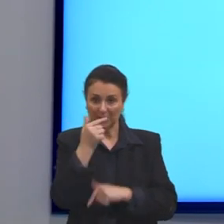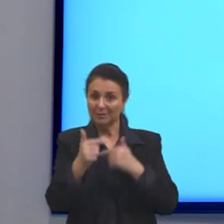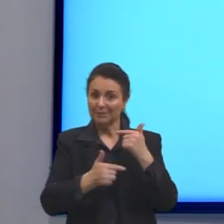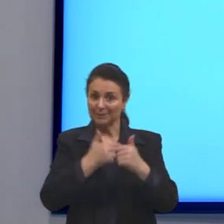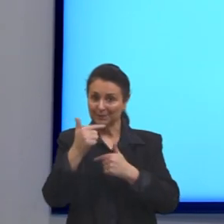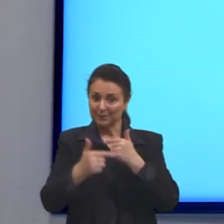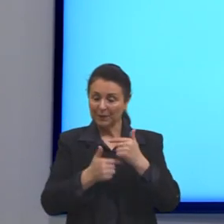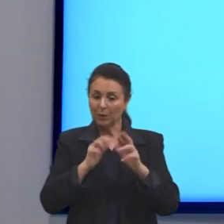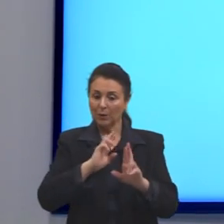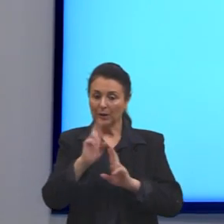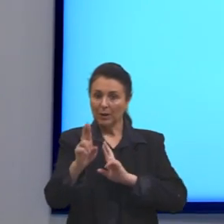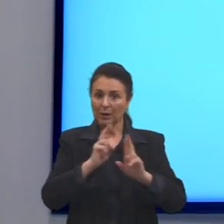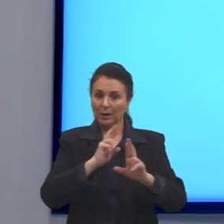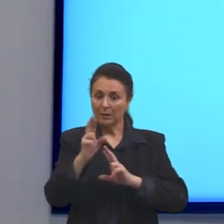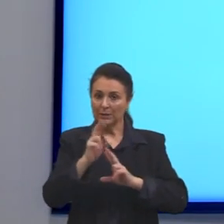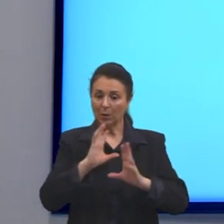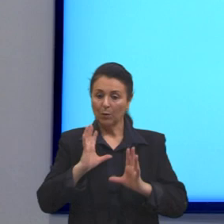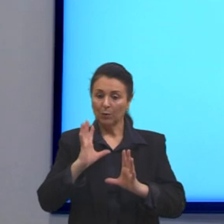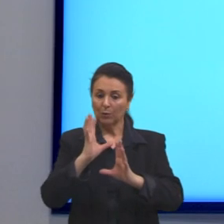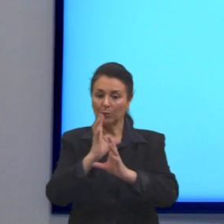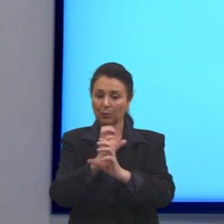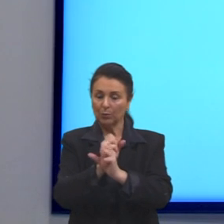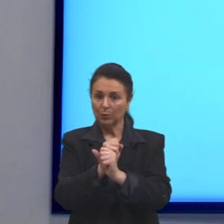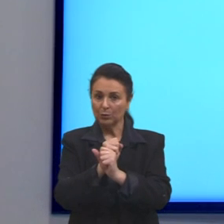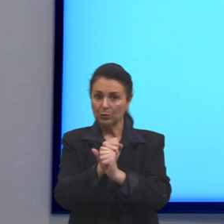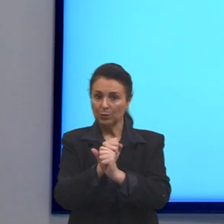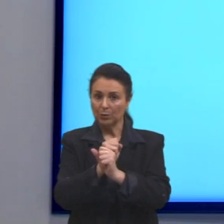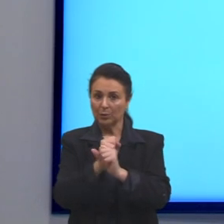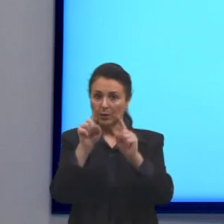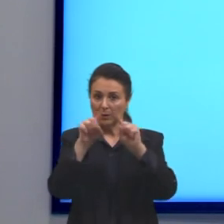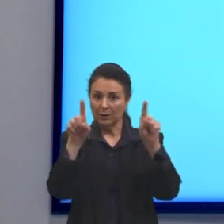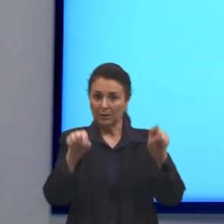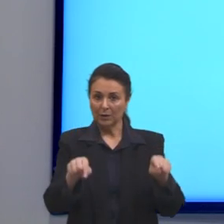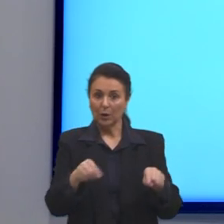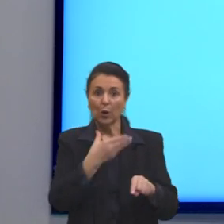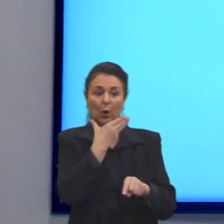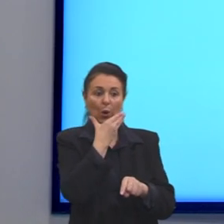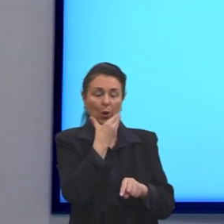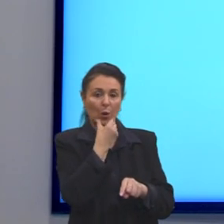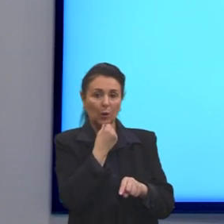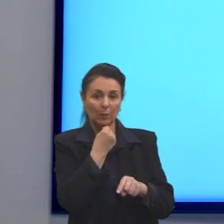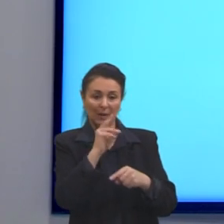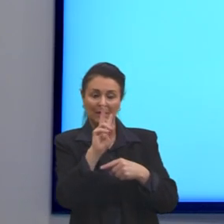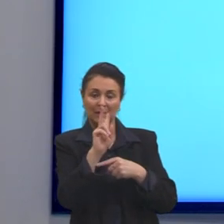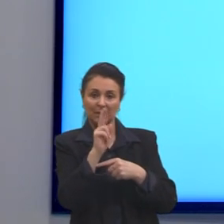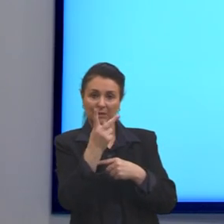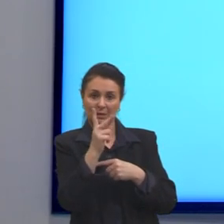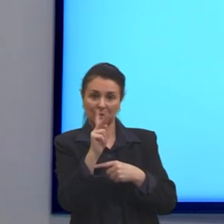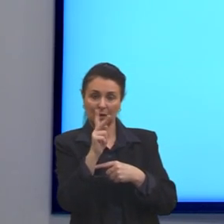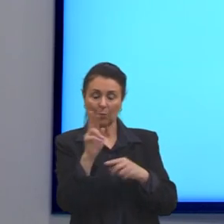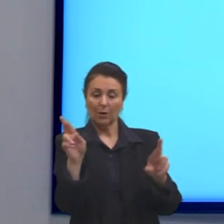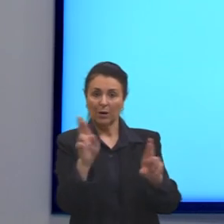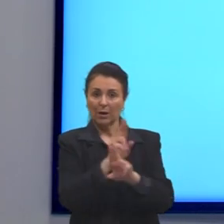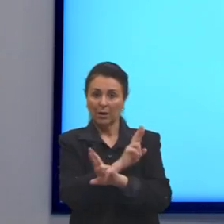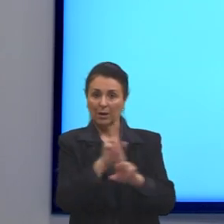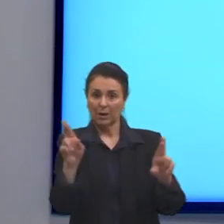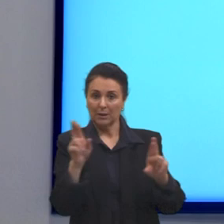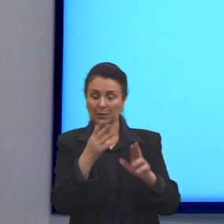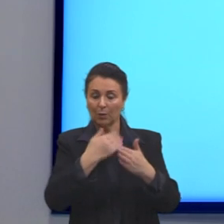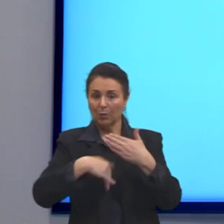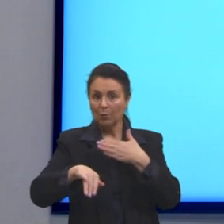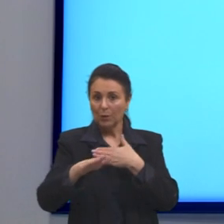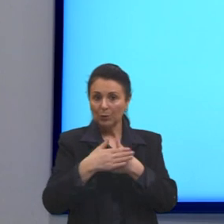relação ao total de funcionários. Então, o número de funcionários homens, que era o H, em relação ao total